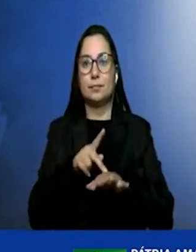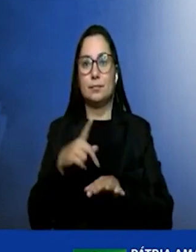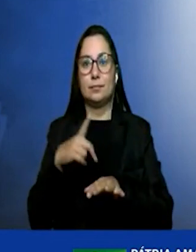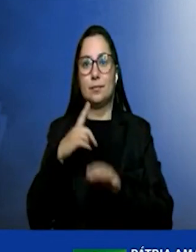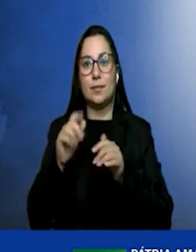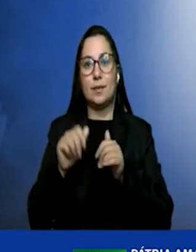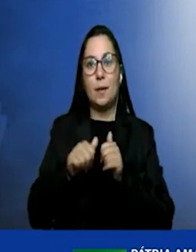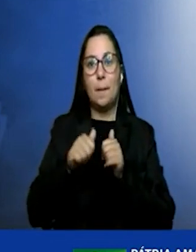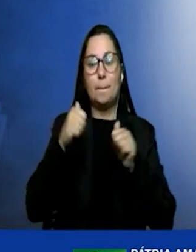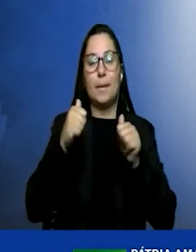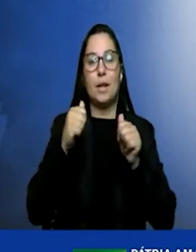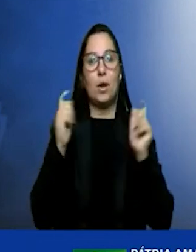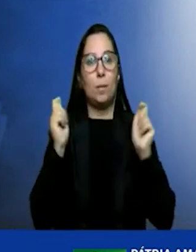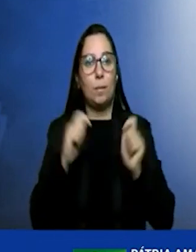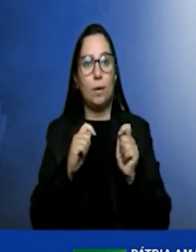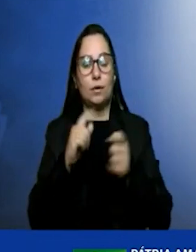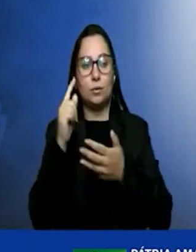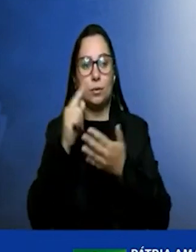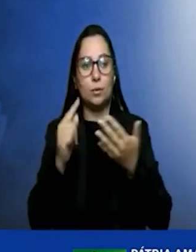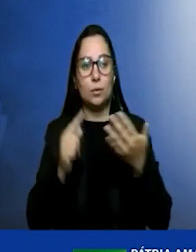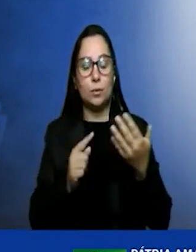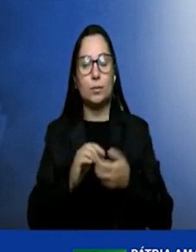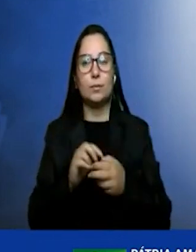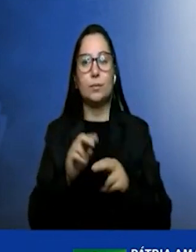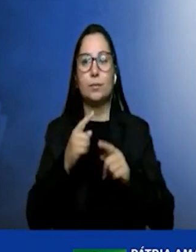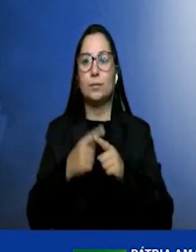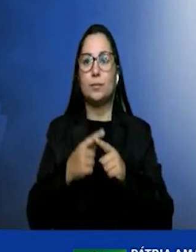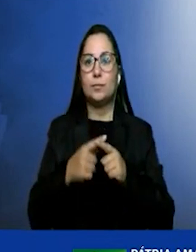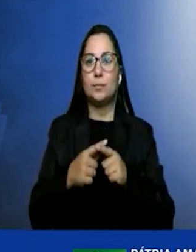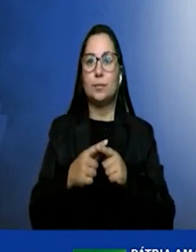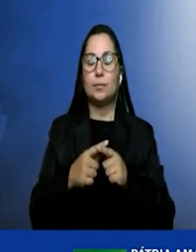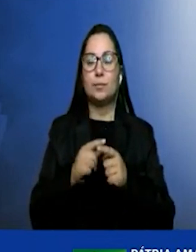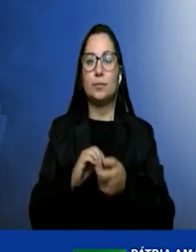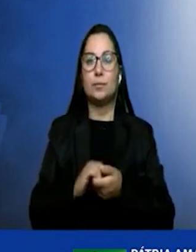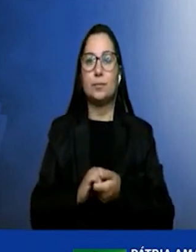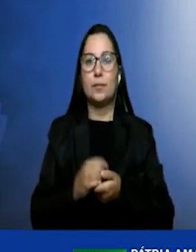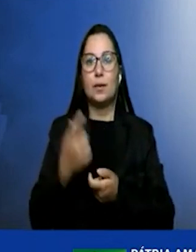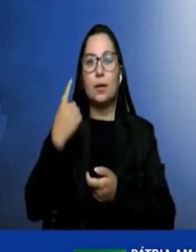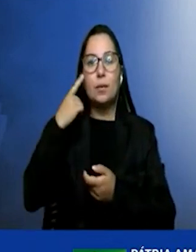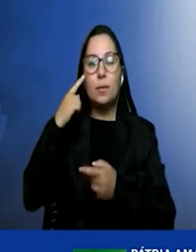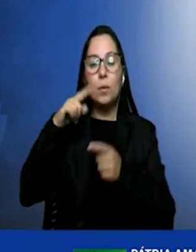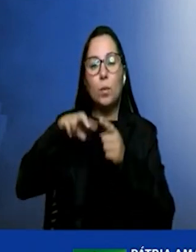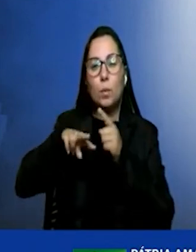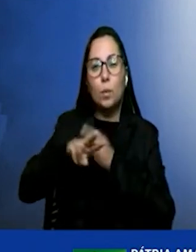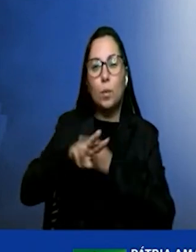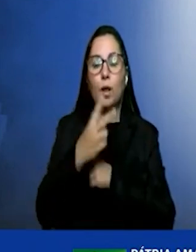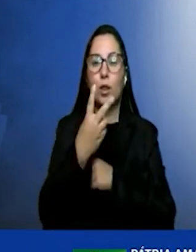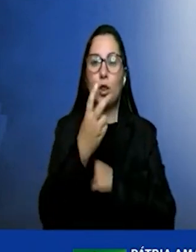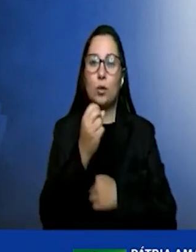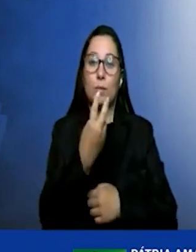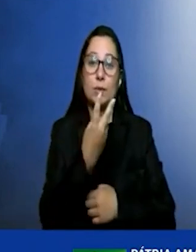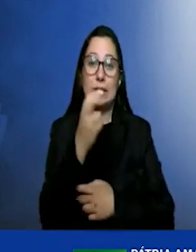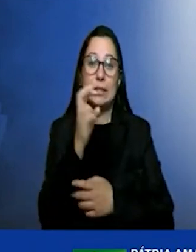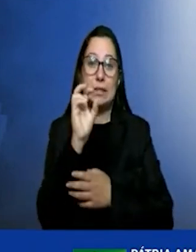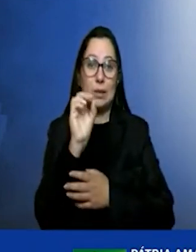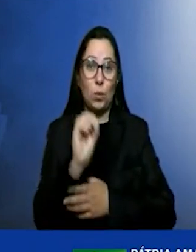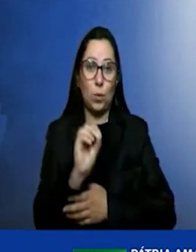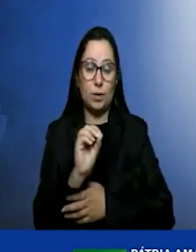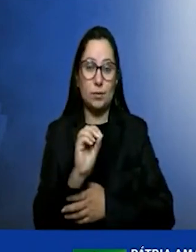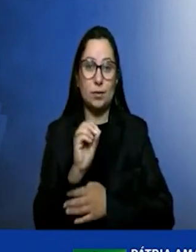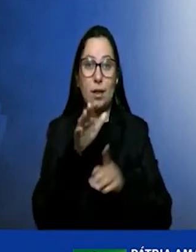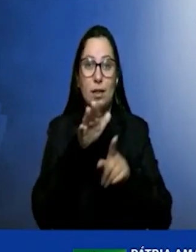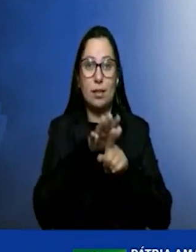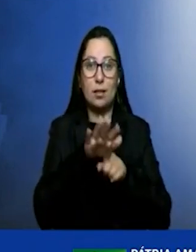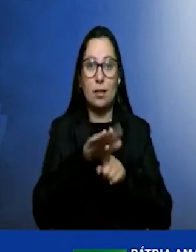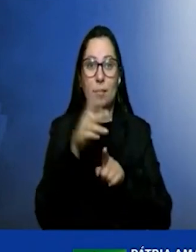condições porque a projeção que é feita para 2050 da demanda do Brasil,